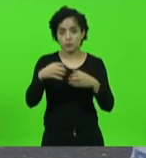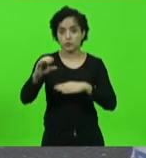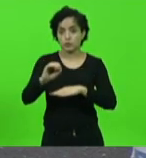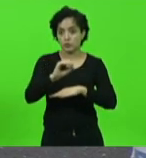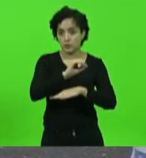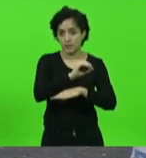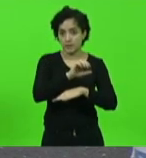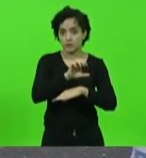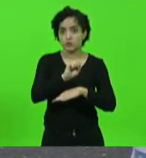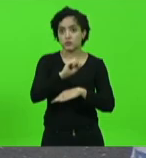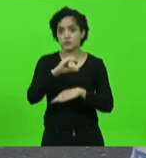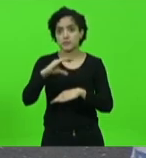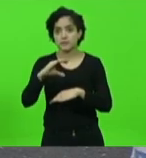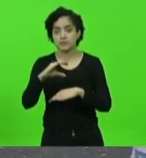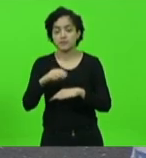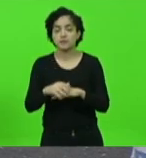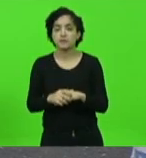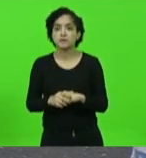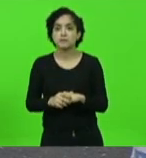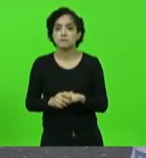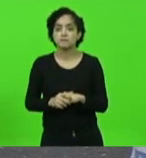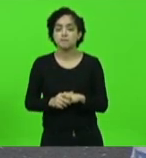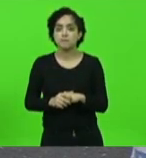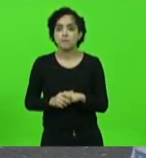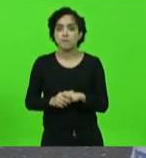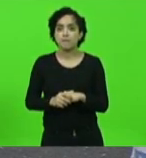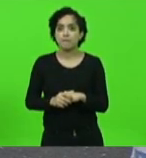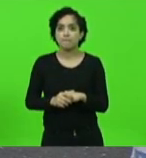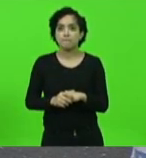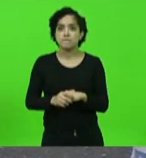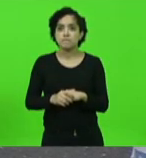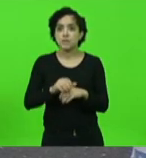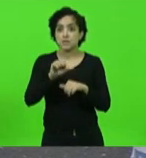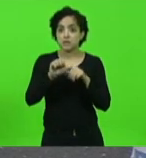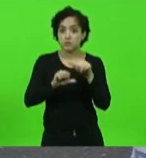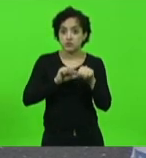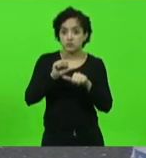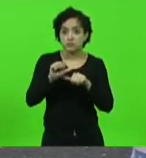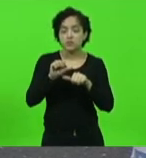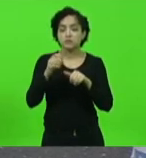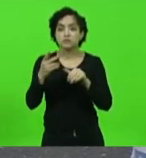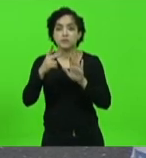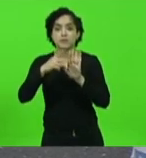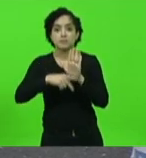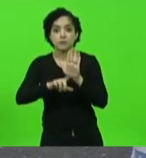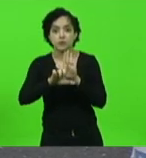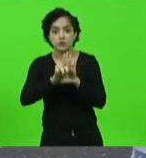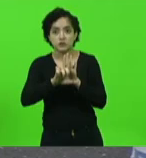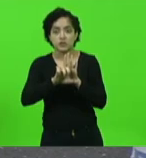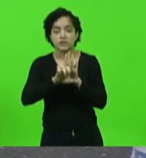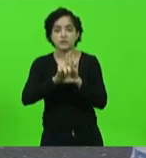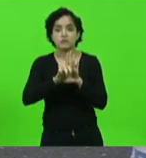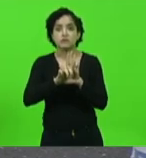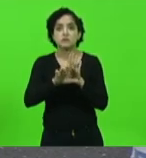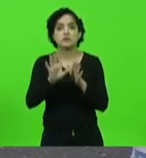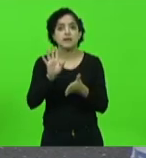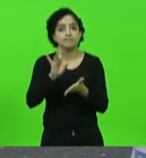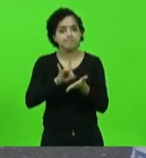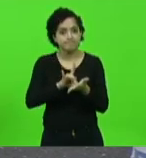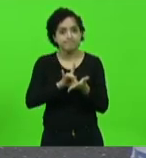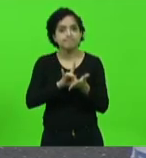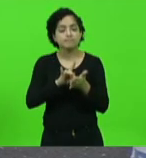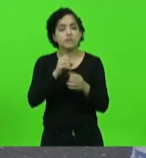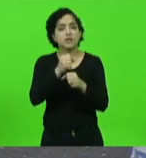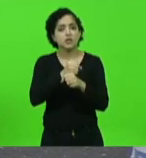e que tiram transformam projetos em obras especialmente